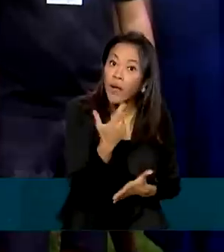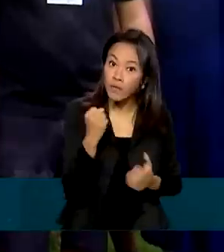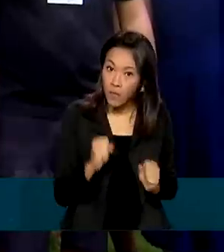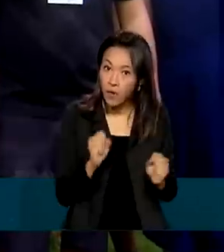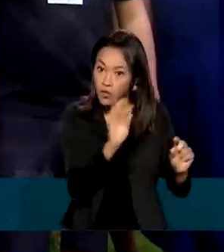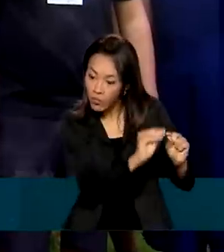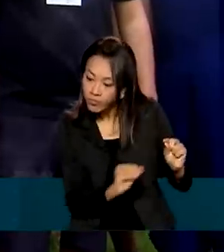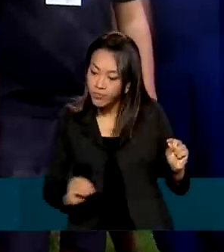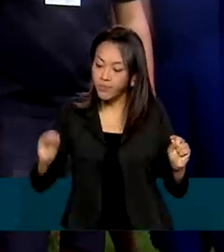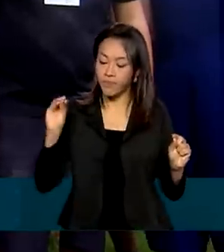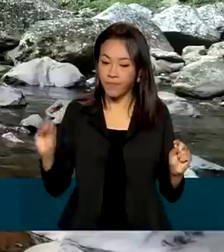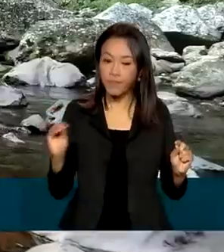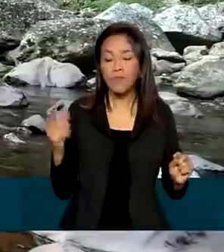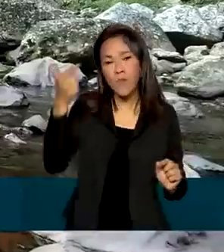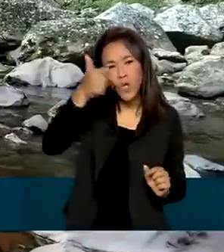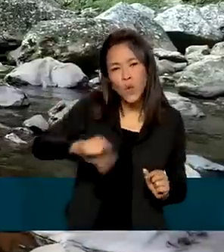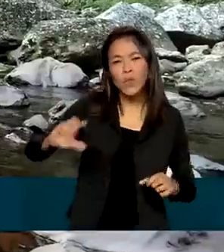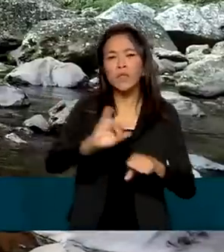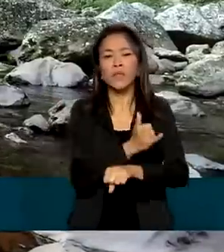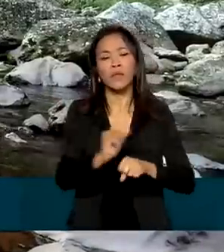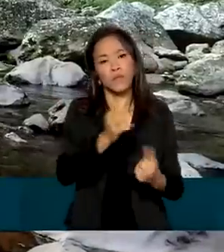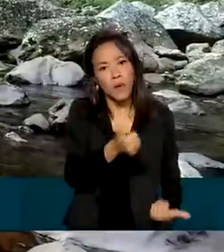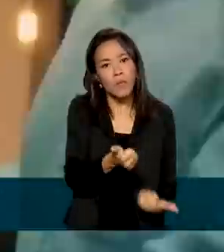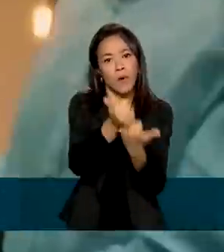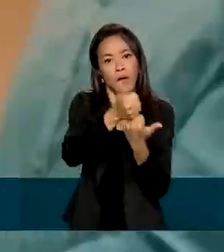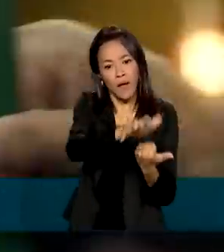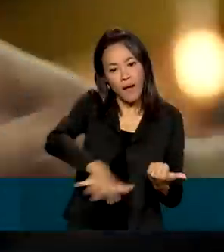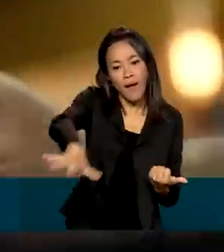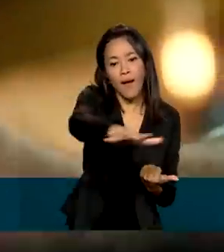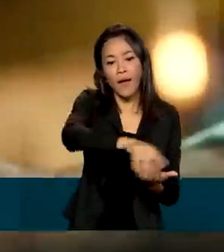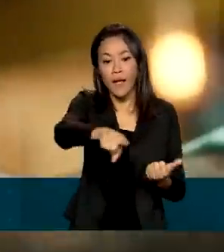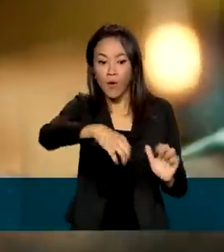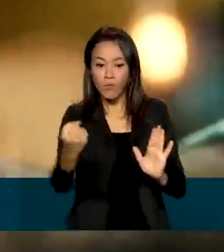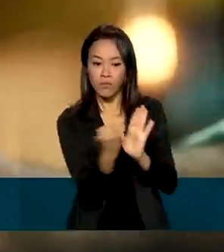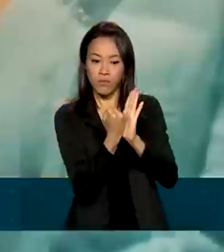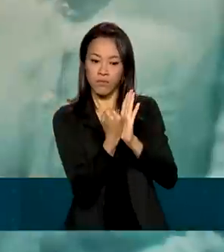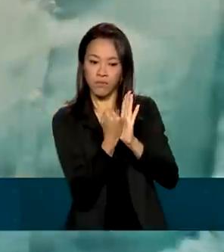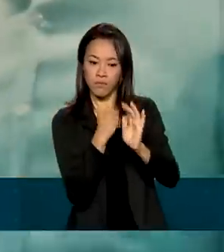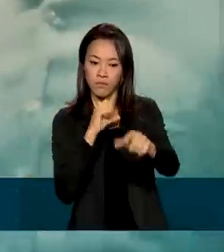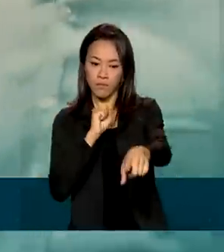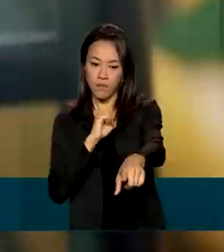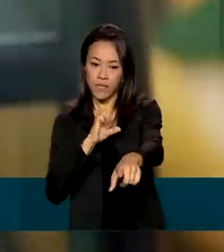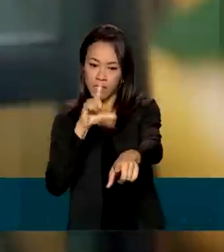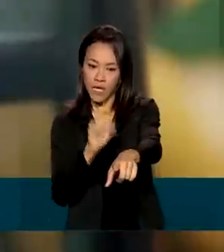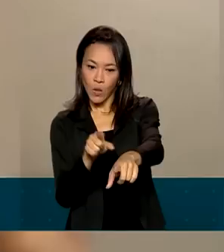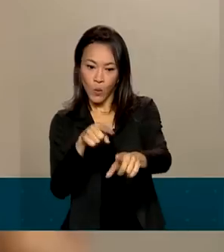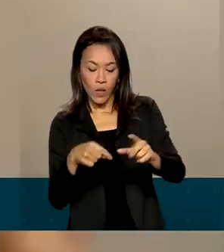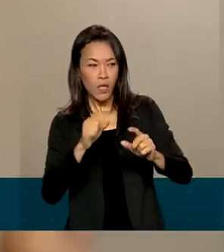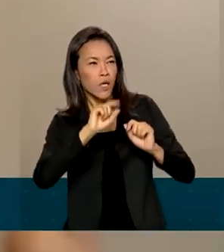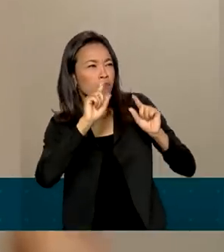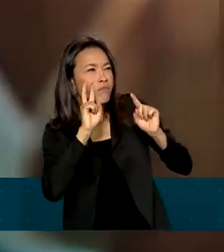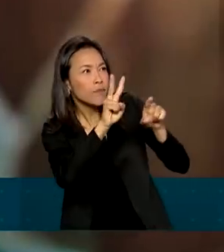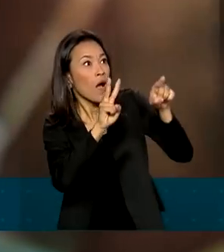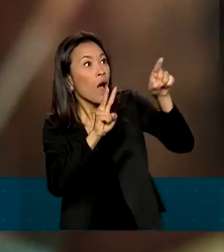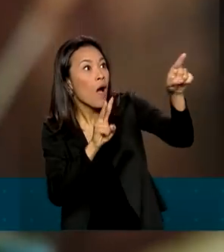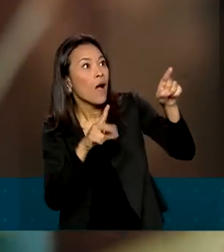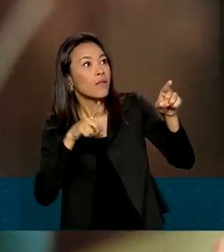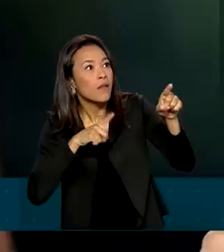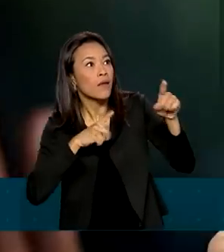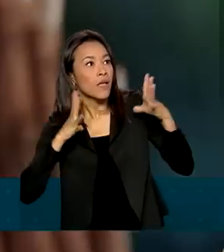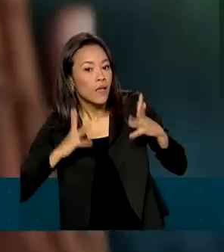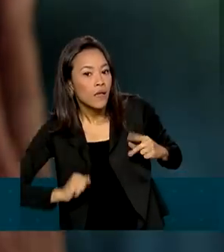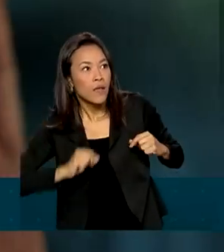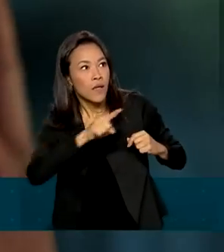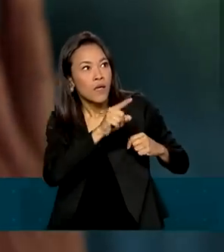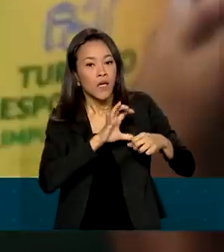pelo Ministério para apoiar o setor é o selo Turismo Responsável, que indica locais que cumprem medidas de prevenção à Covid